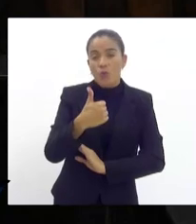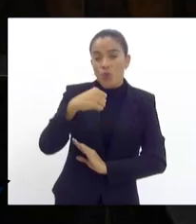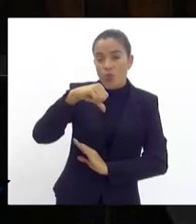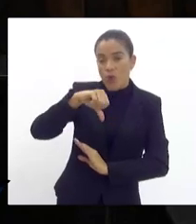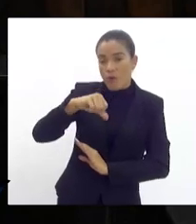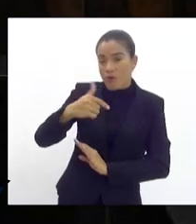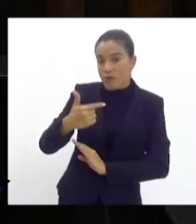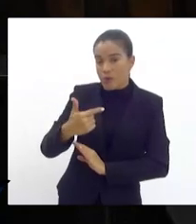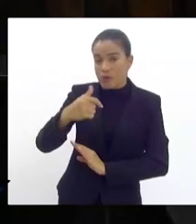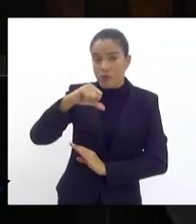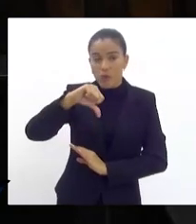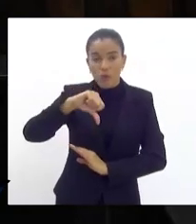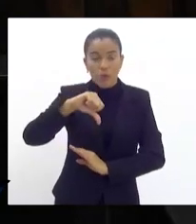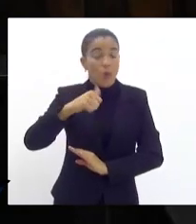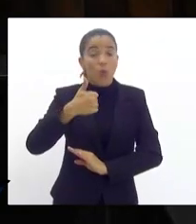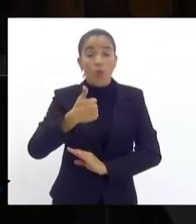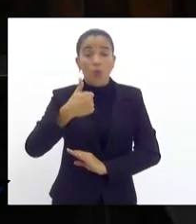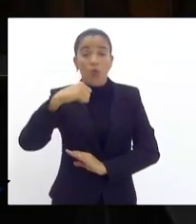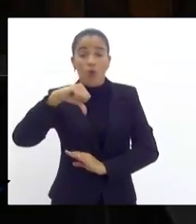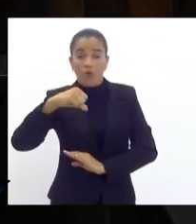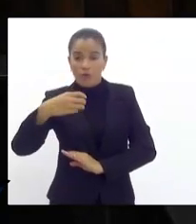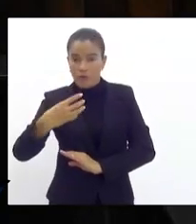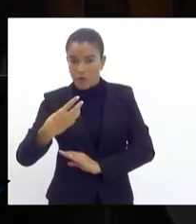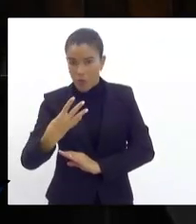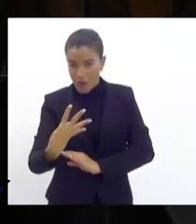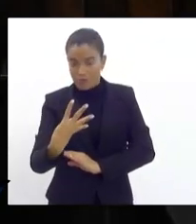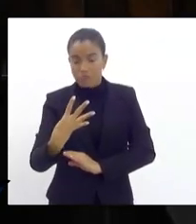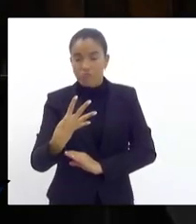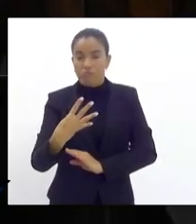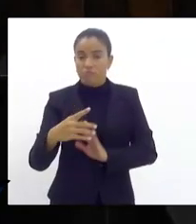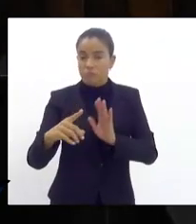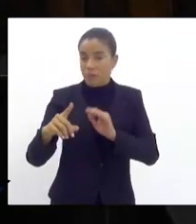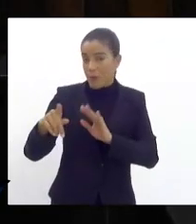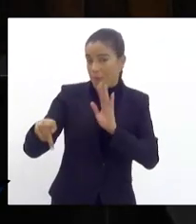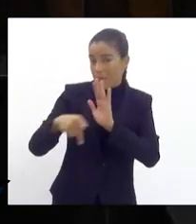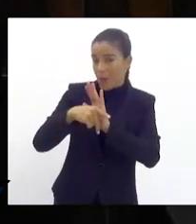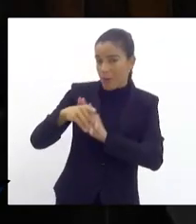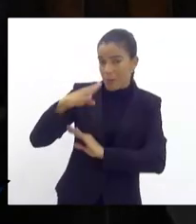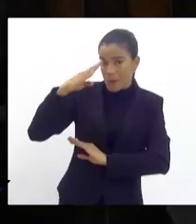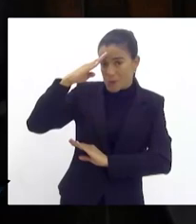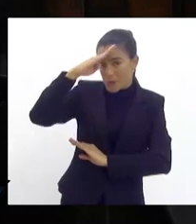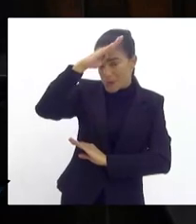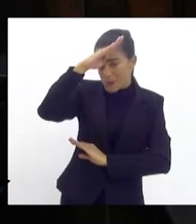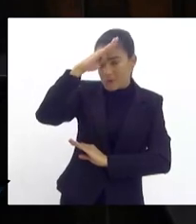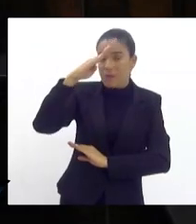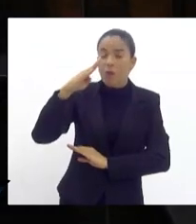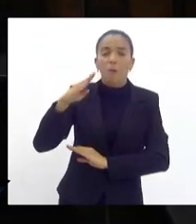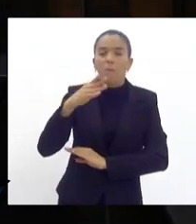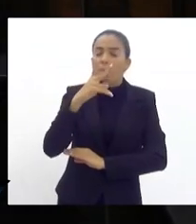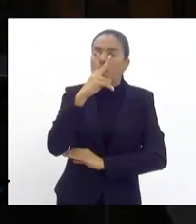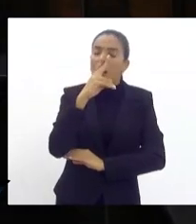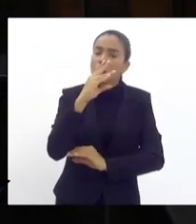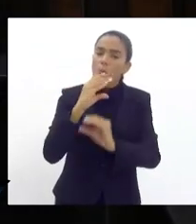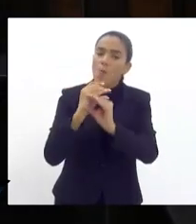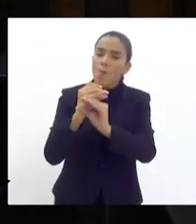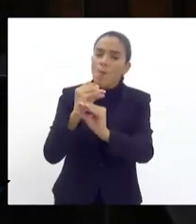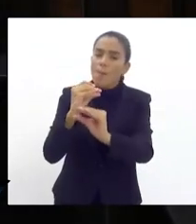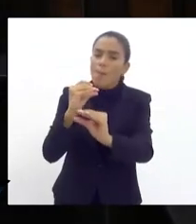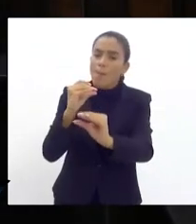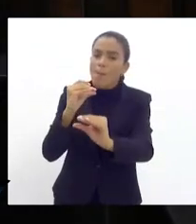194 do Bolsonaro, houve um silêncio obsequioso